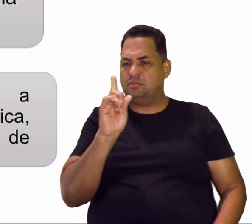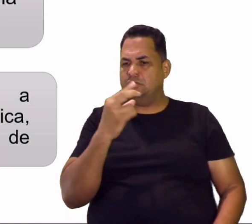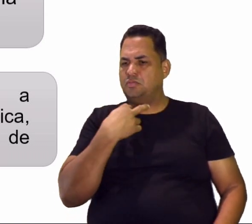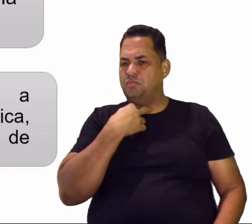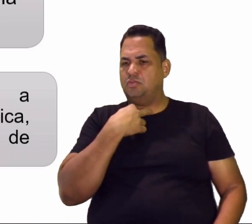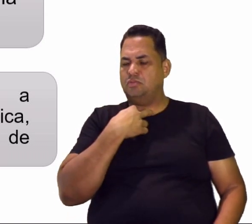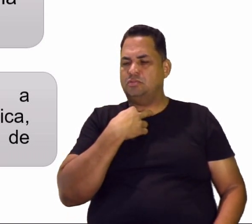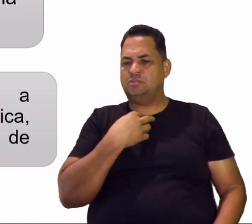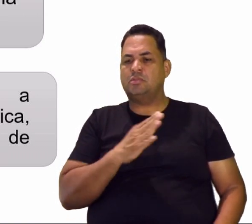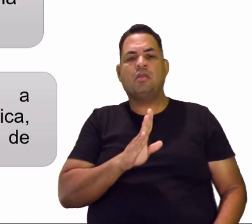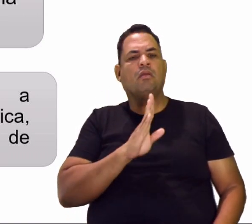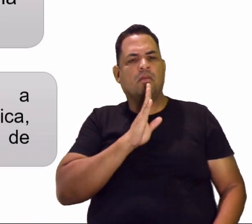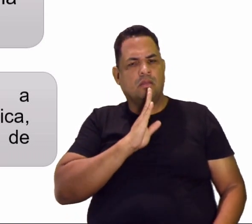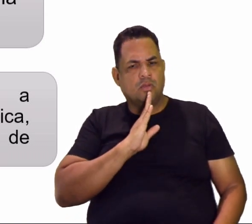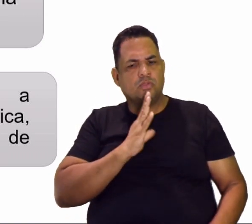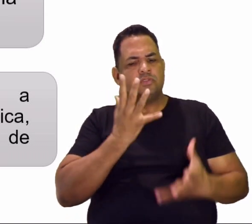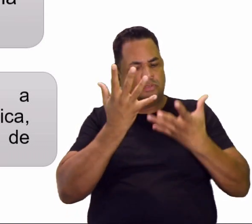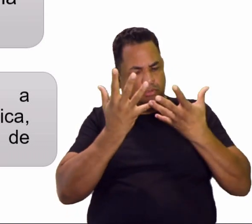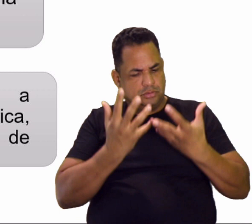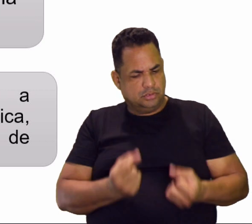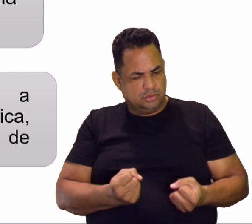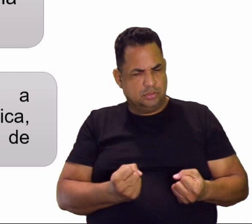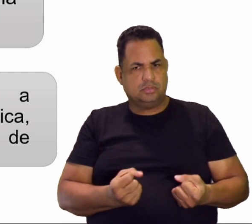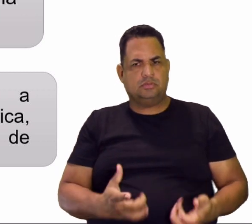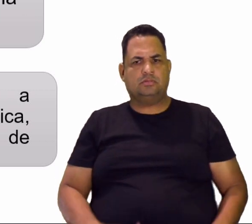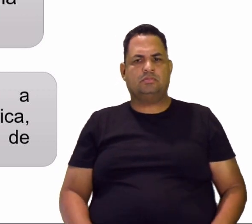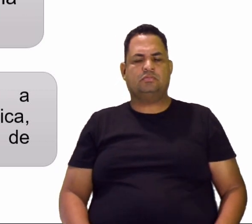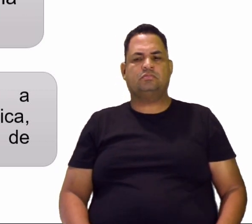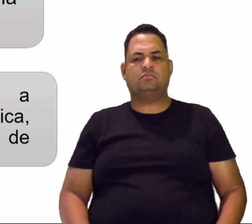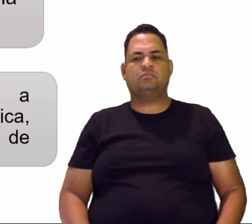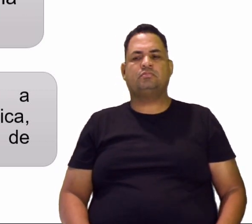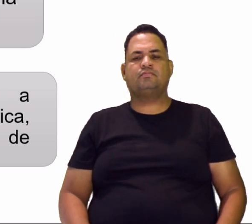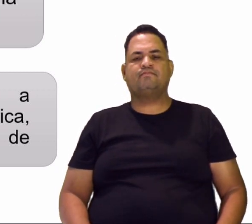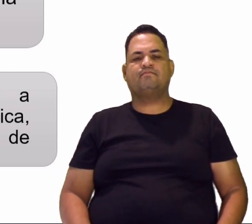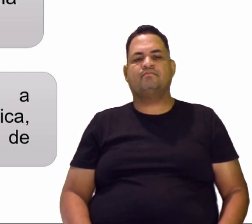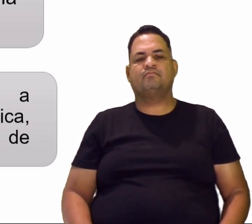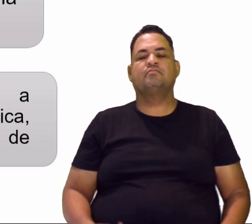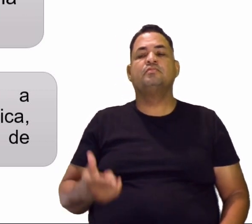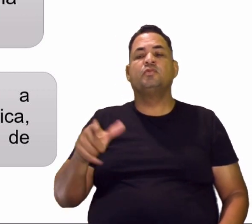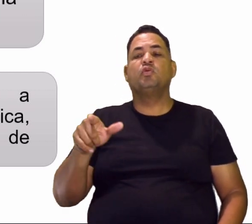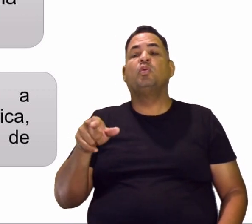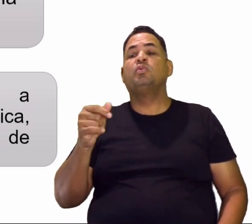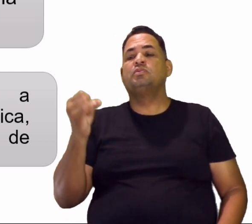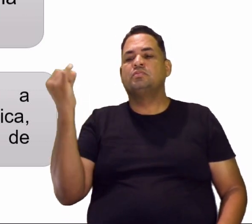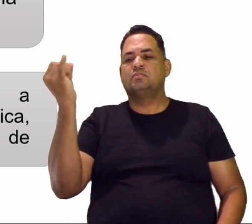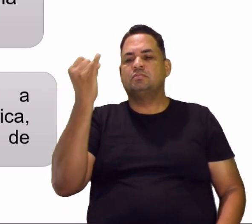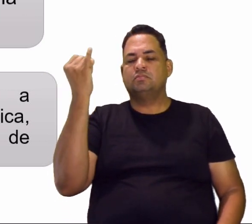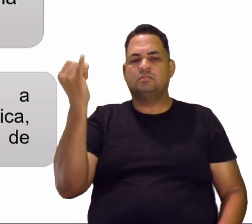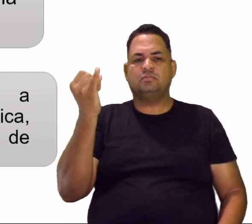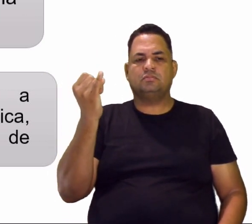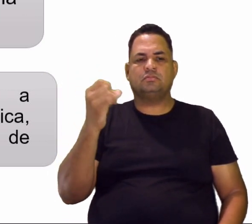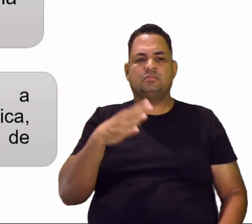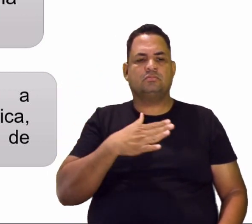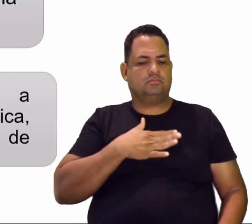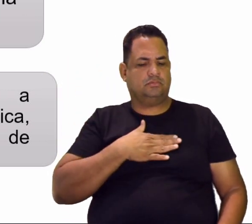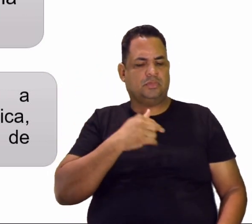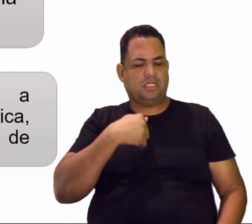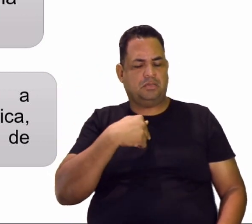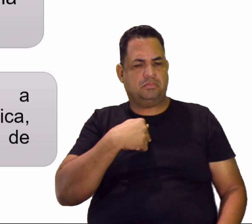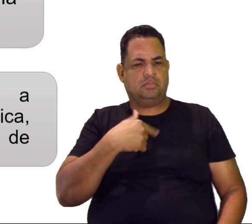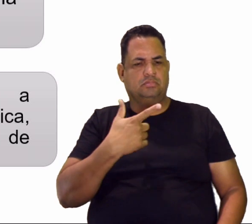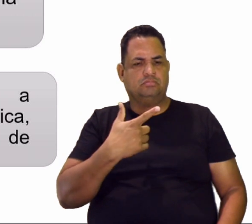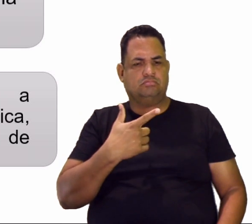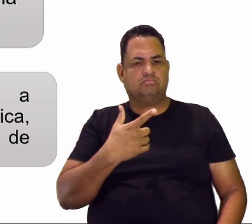com preconceito, não. É reconhecendo esse outro. Como algo... Como o outro é importante para que eu seja também